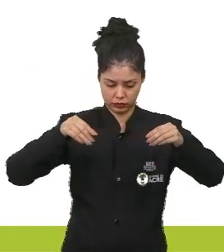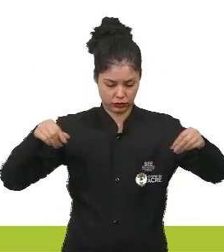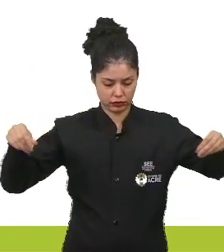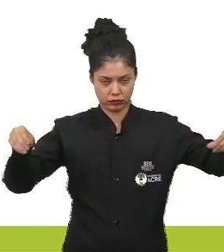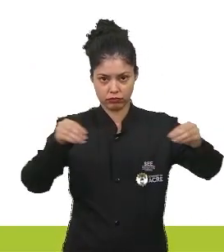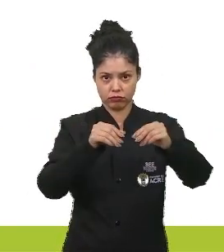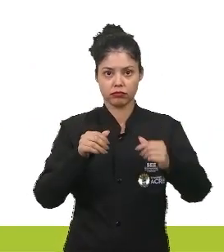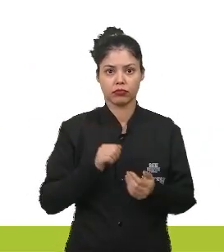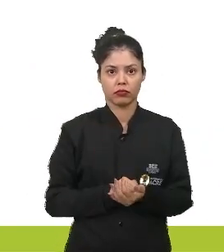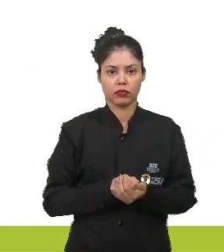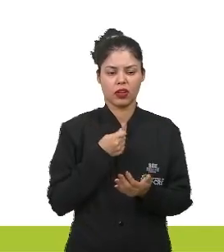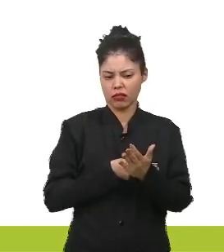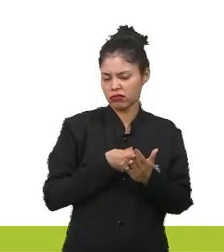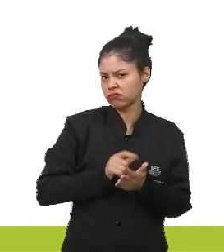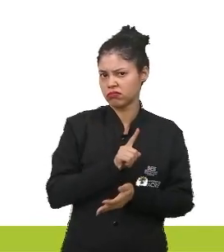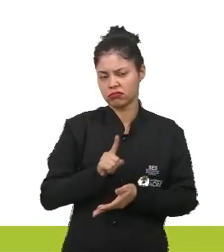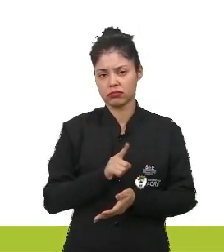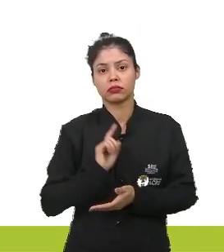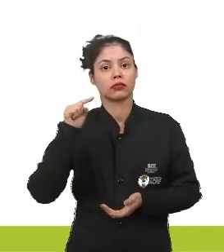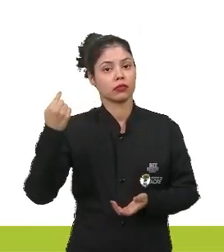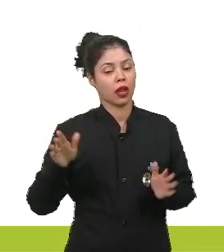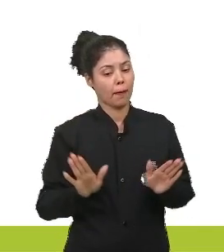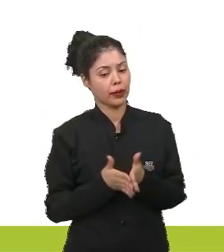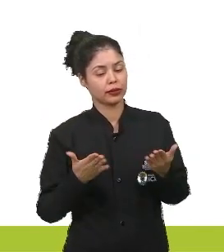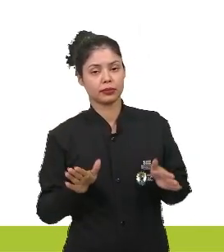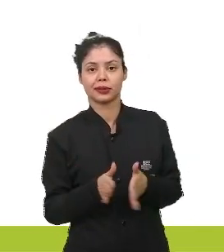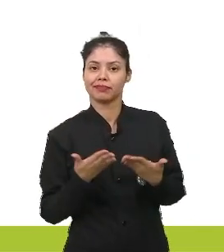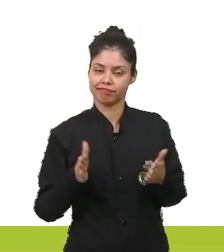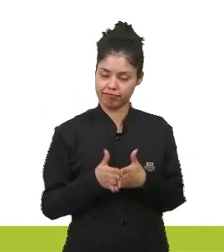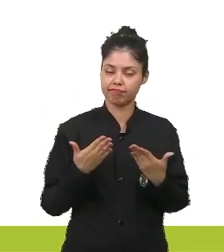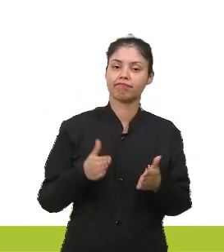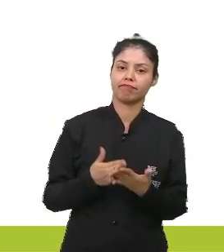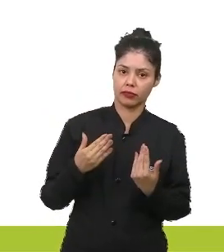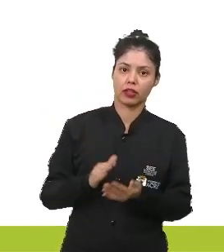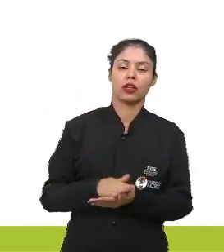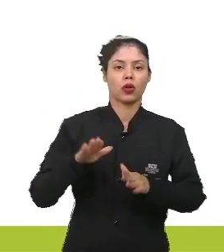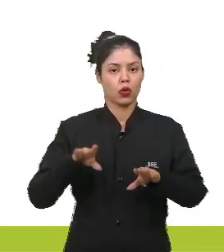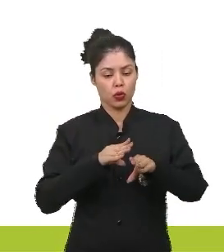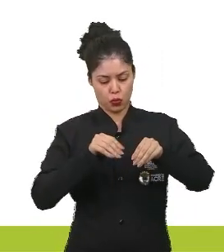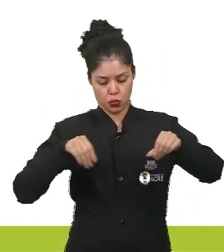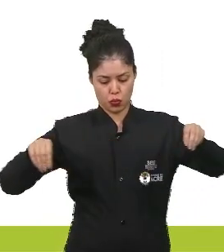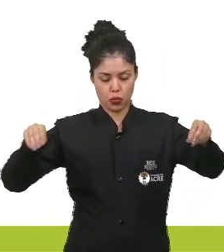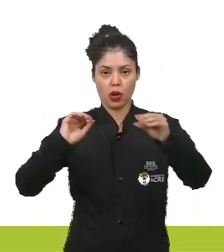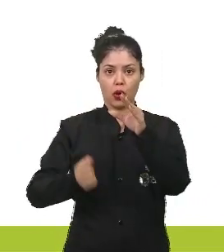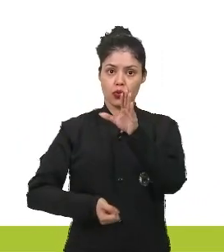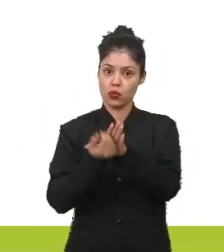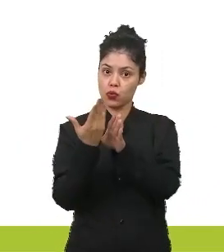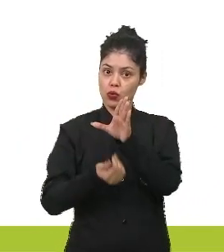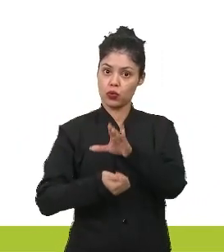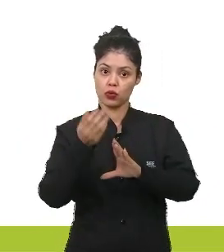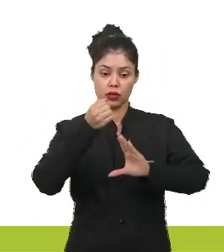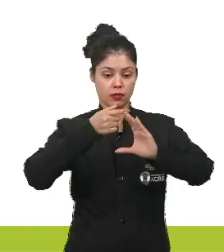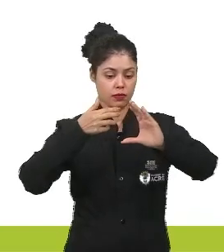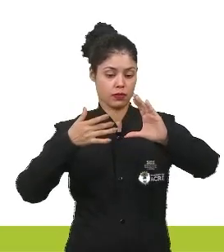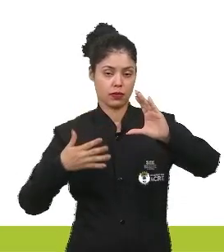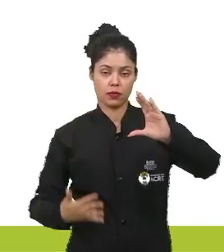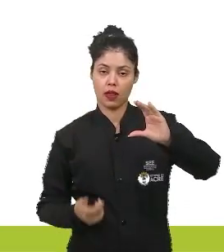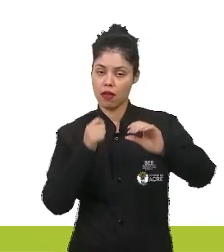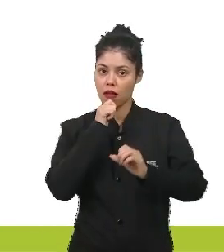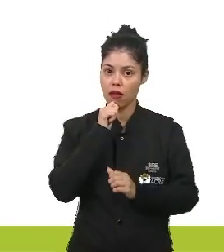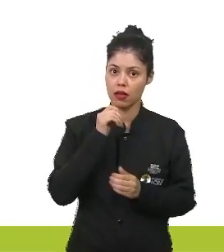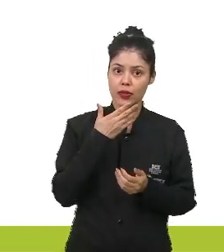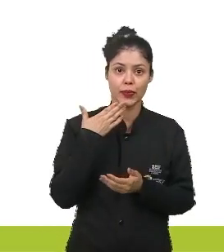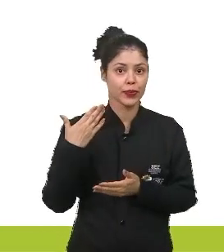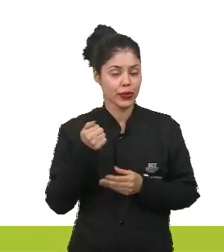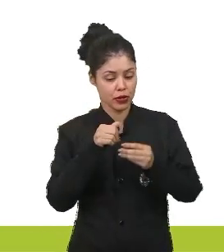Como eu falei para vocês, aquele solo lá era pobre, mas aí as espécies foram surgindo e foram tornando esse solo